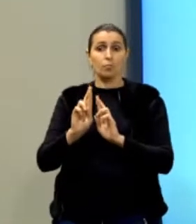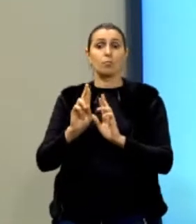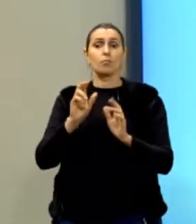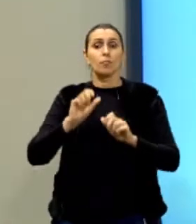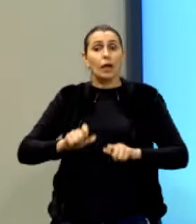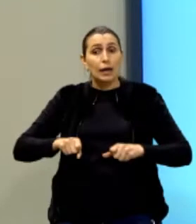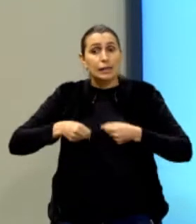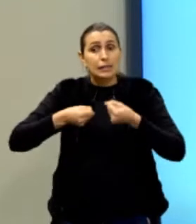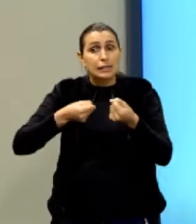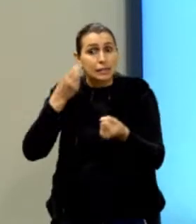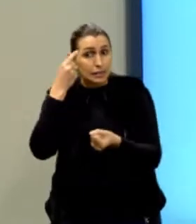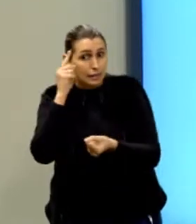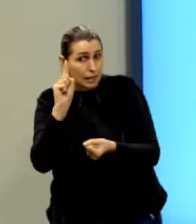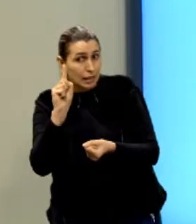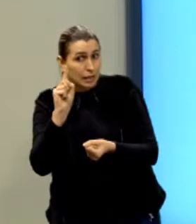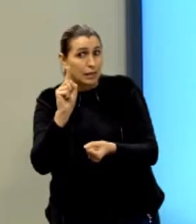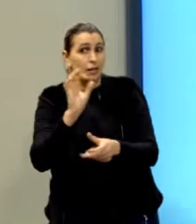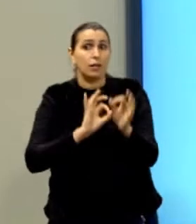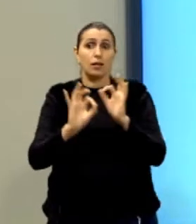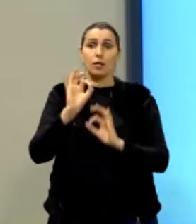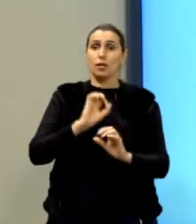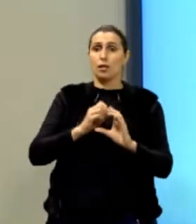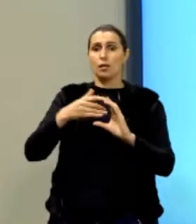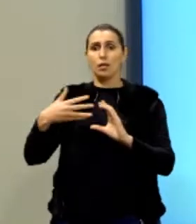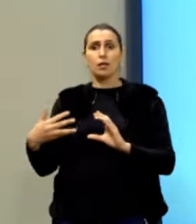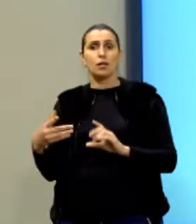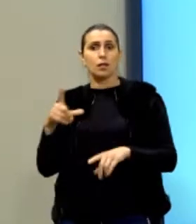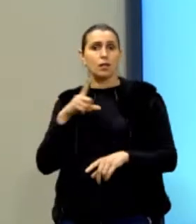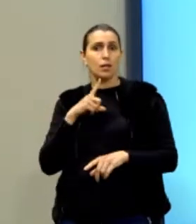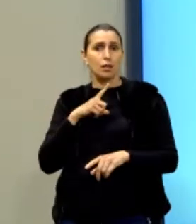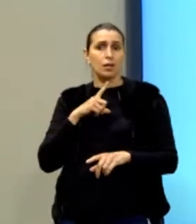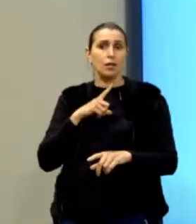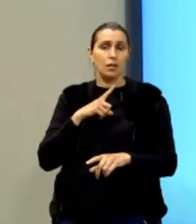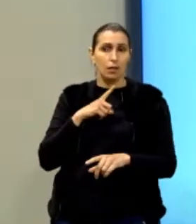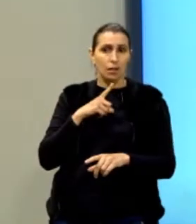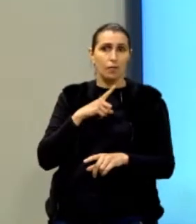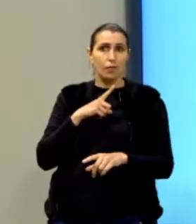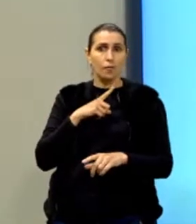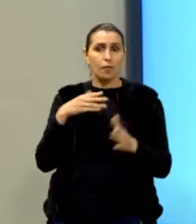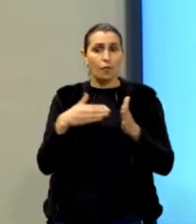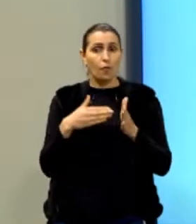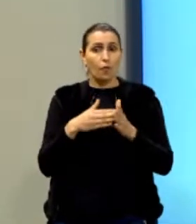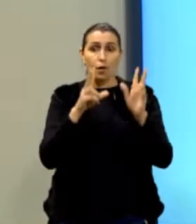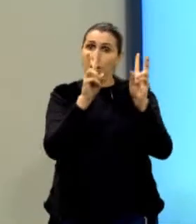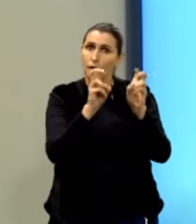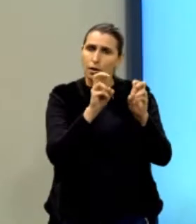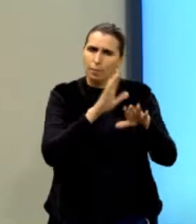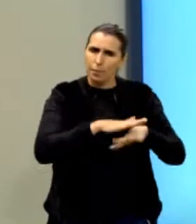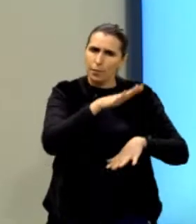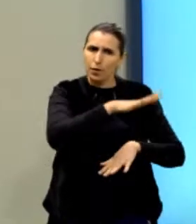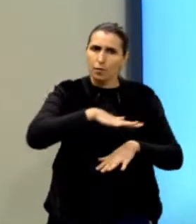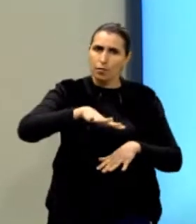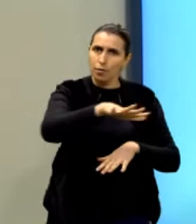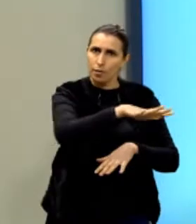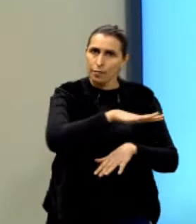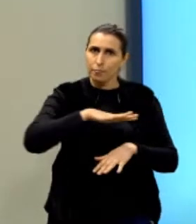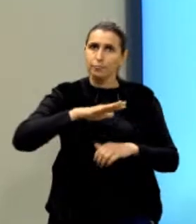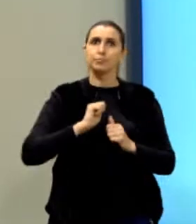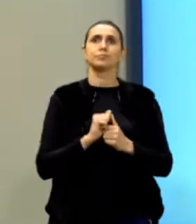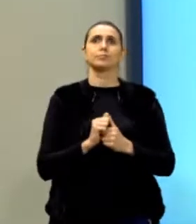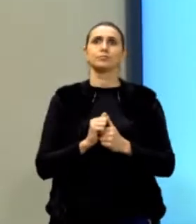tese se organiza e é caracterizado por ser uma delimitação de um assunto mais abrangente, tá?